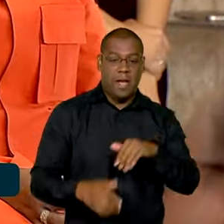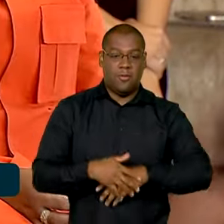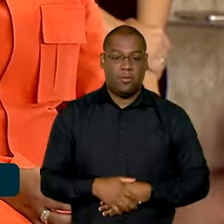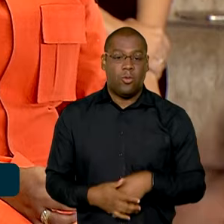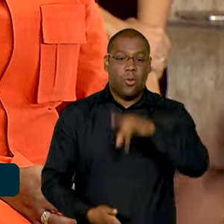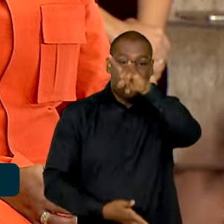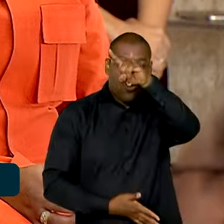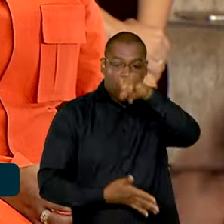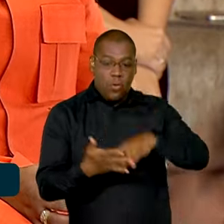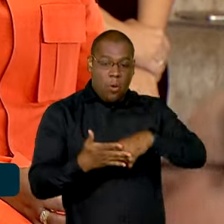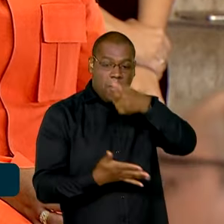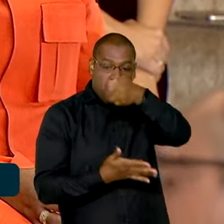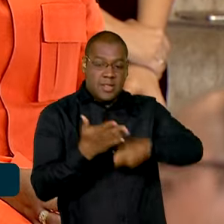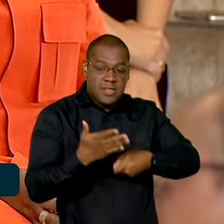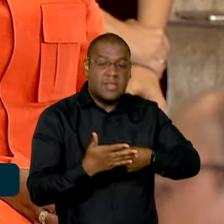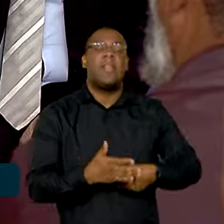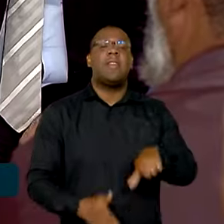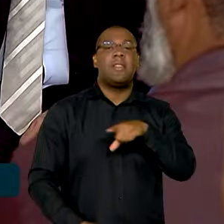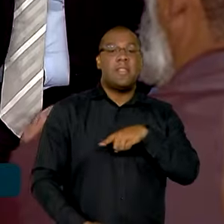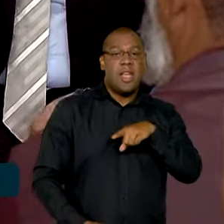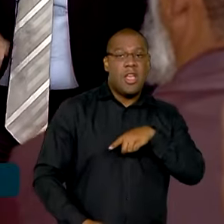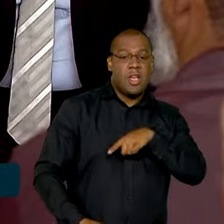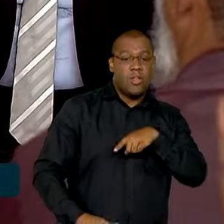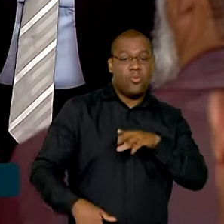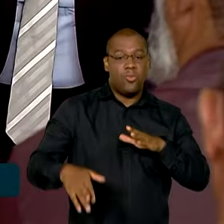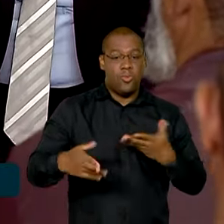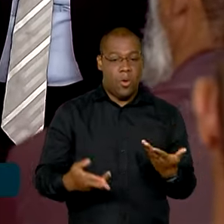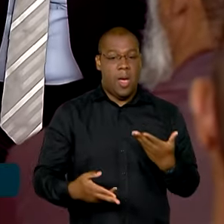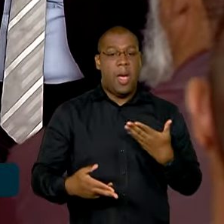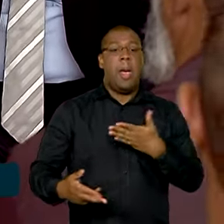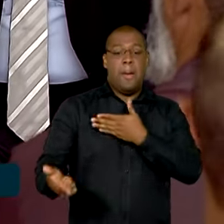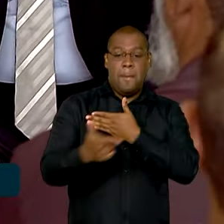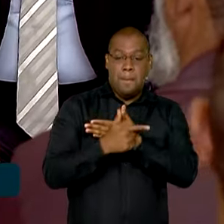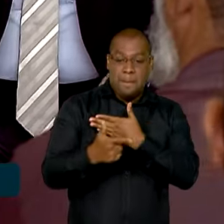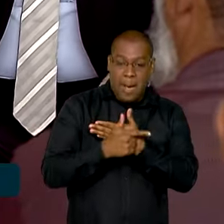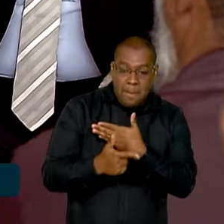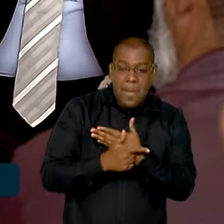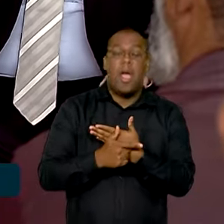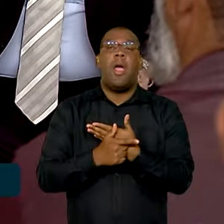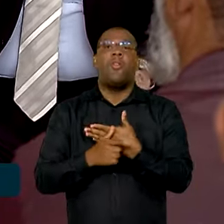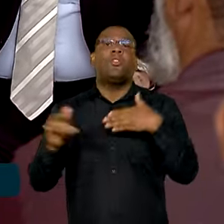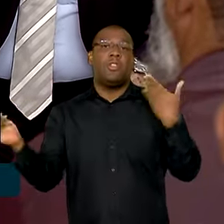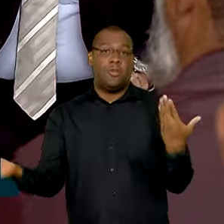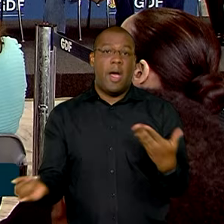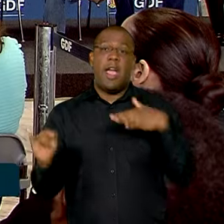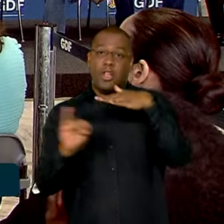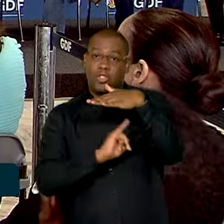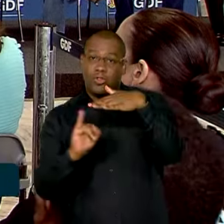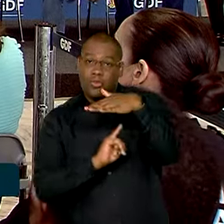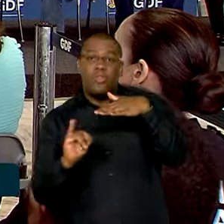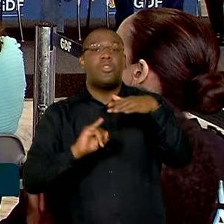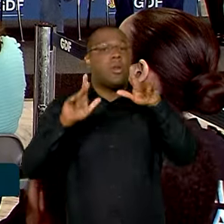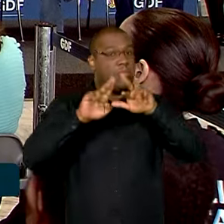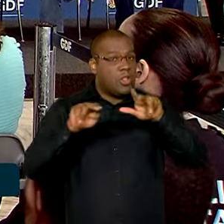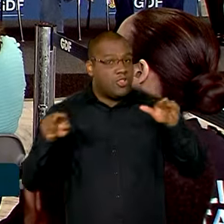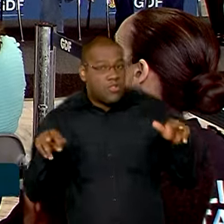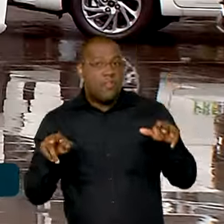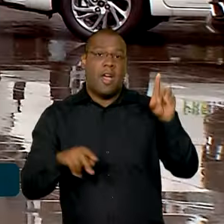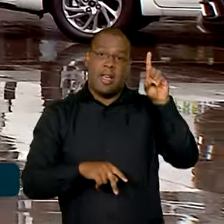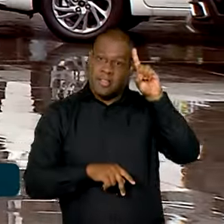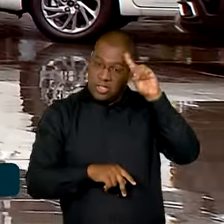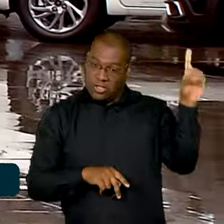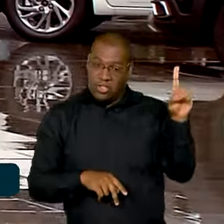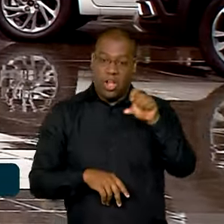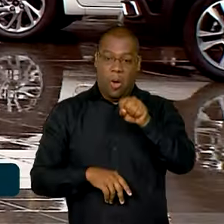documento define prioridades de atuação de cada órgão na capital do país no dia 8 de janeiro.